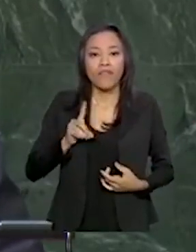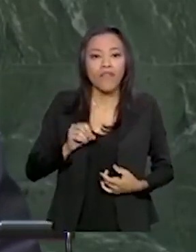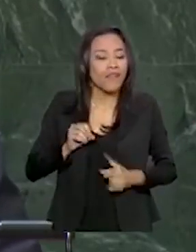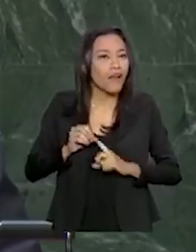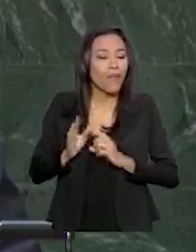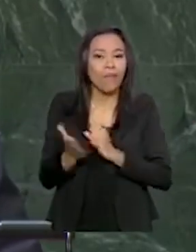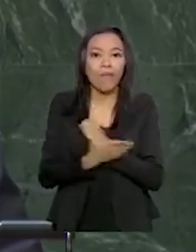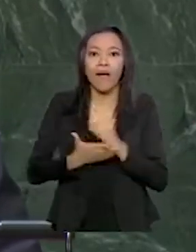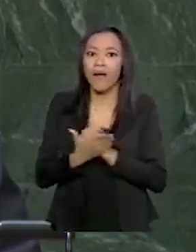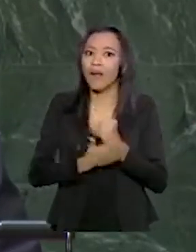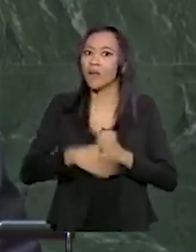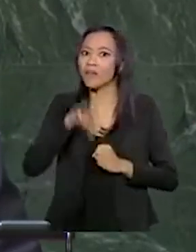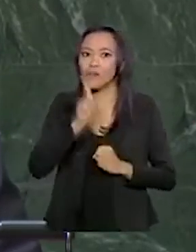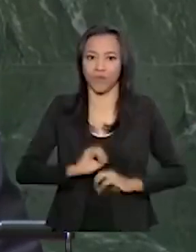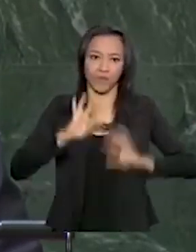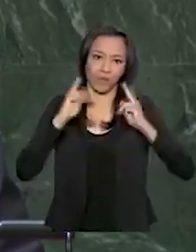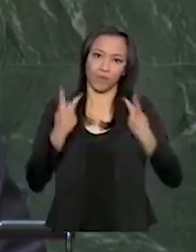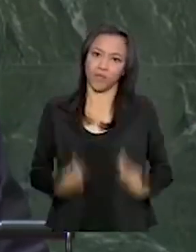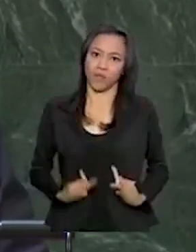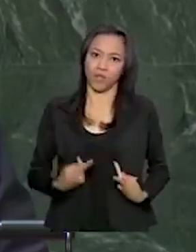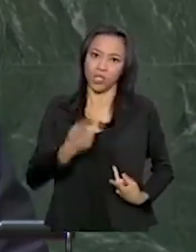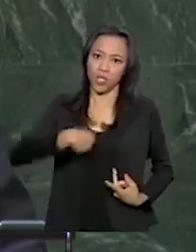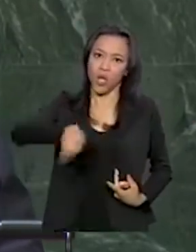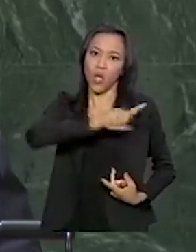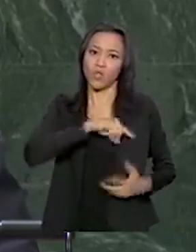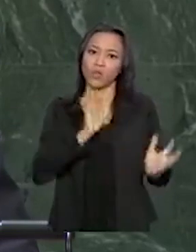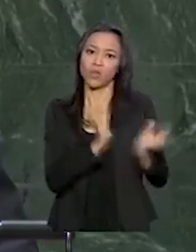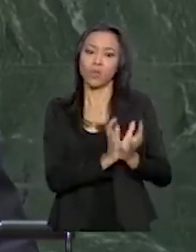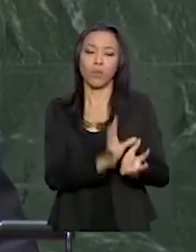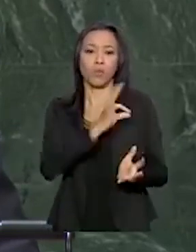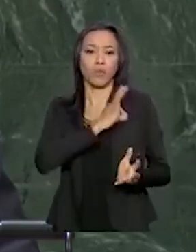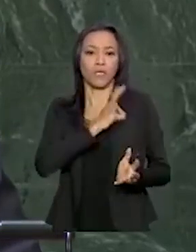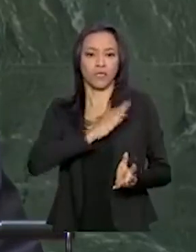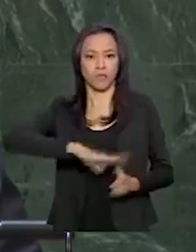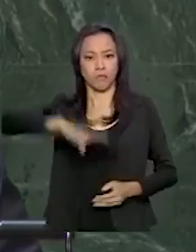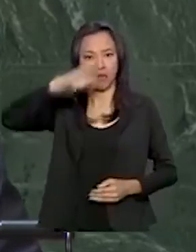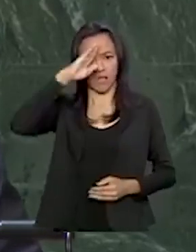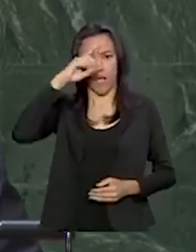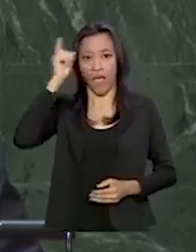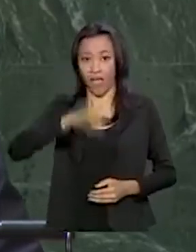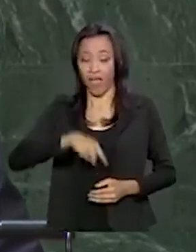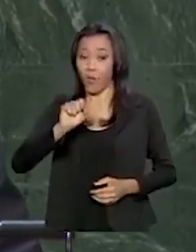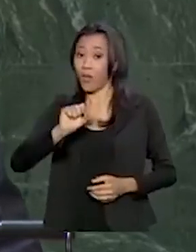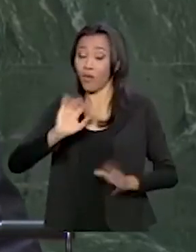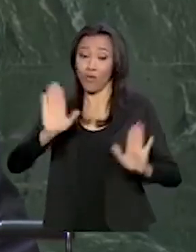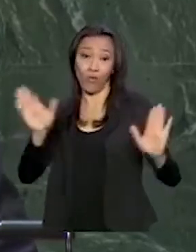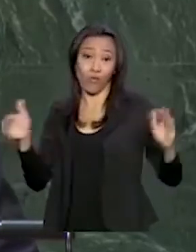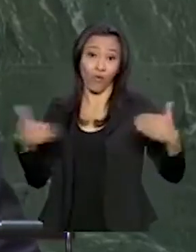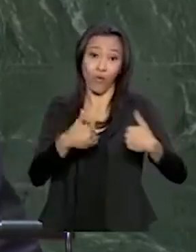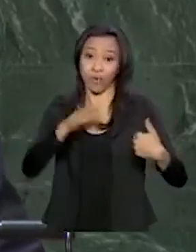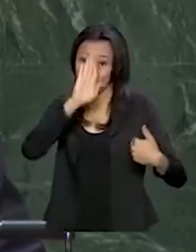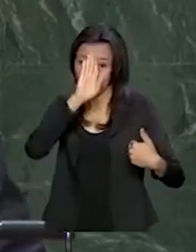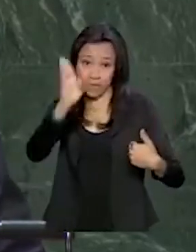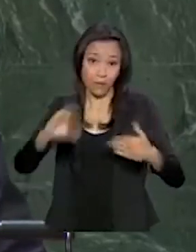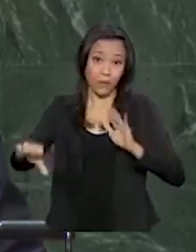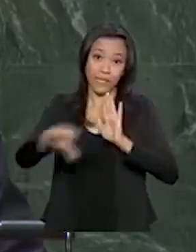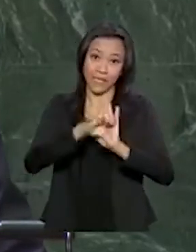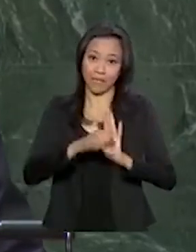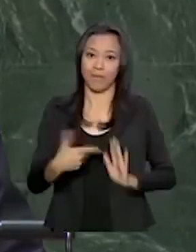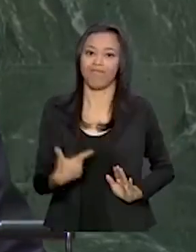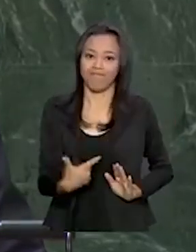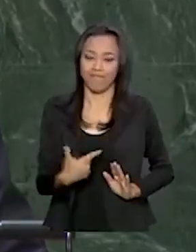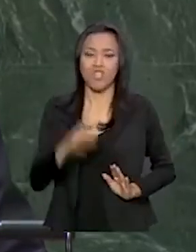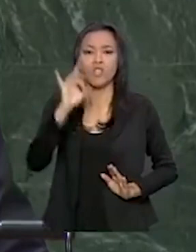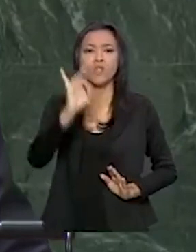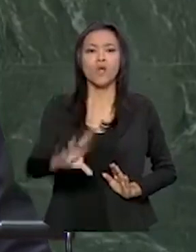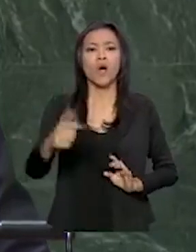direitos humanos. Nossos policiais militares eram o alvo preferencial do crime. Só